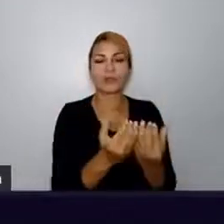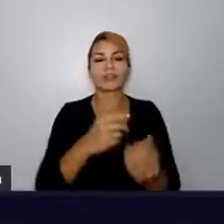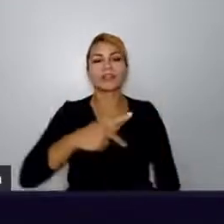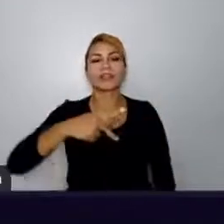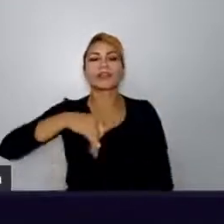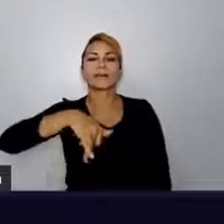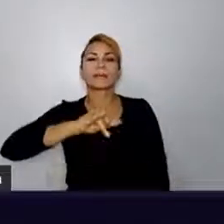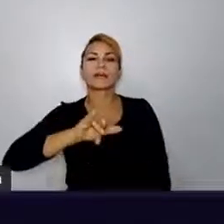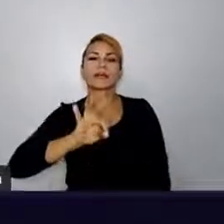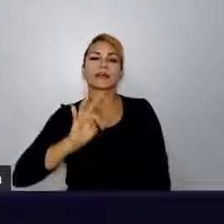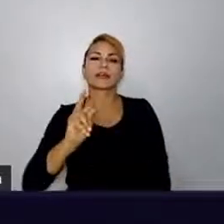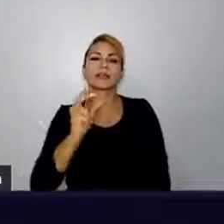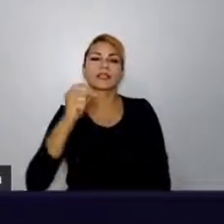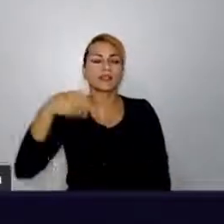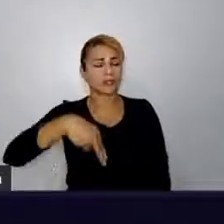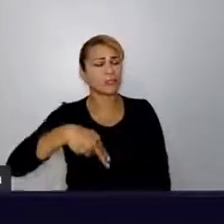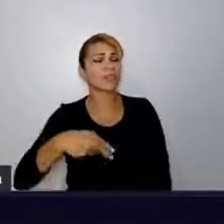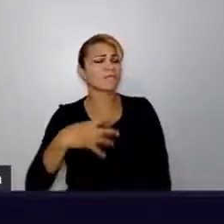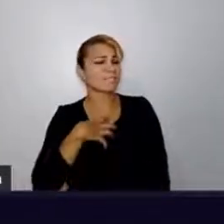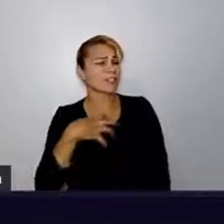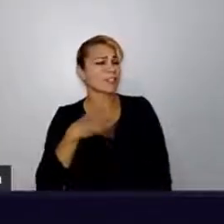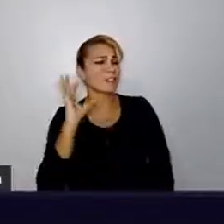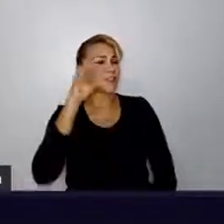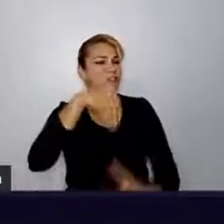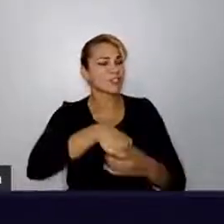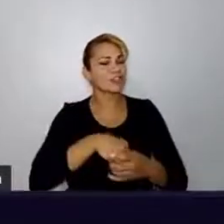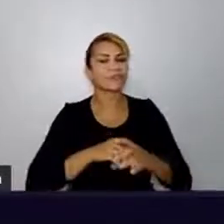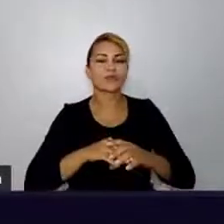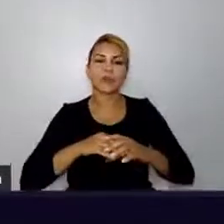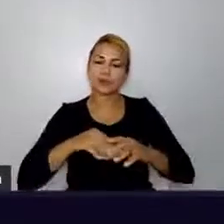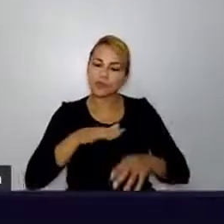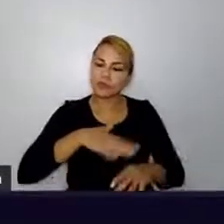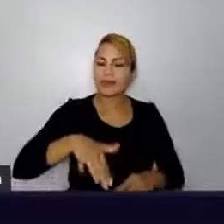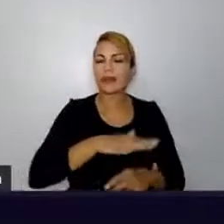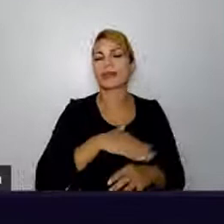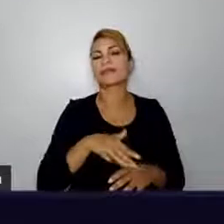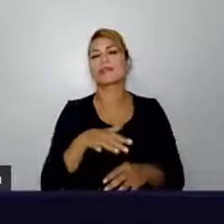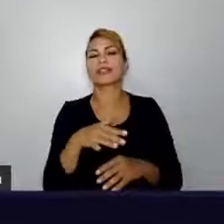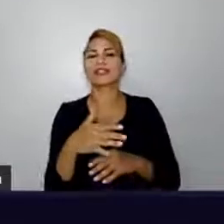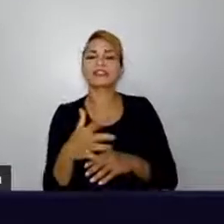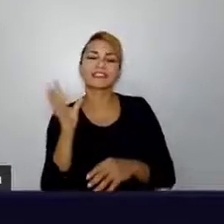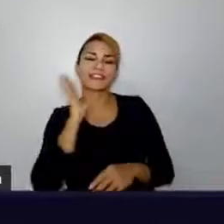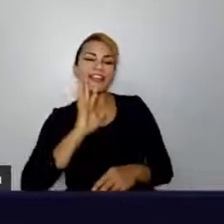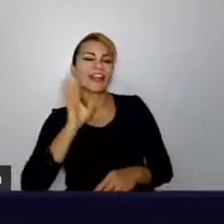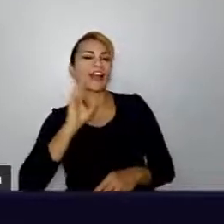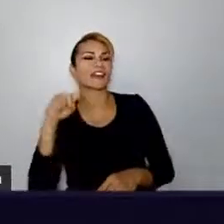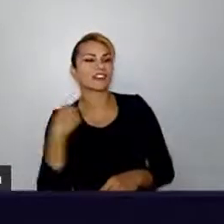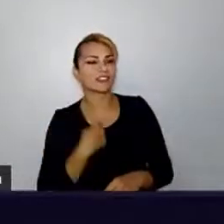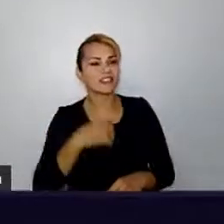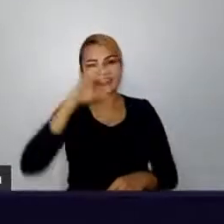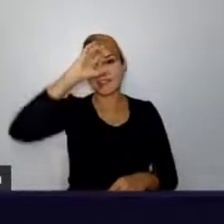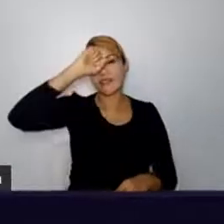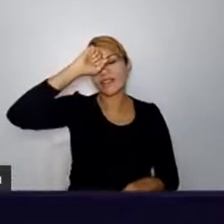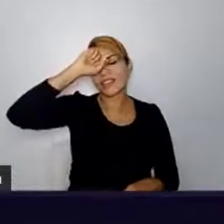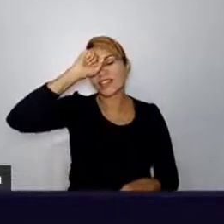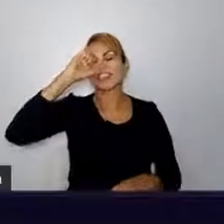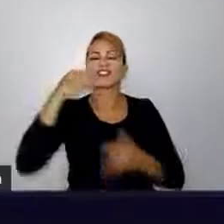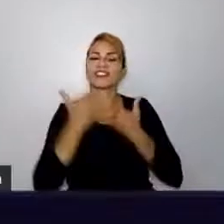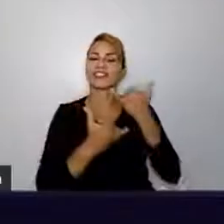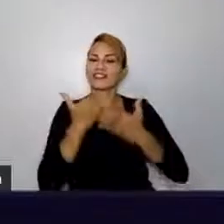ambiente seguro, de colaboração, de pessoas legais, que estão aprendendo e se divertindo, né? Assim como eu.